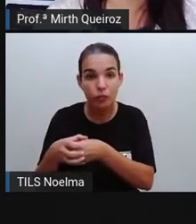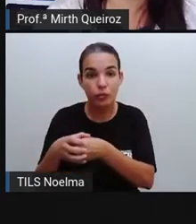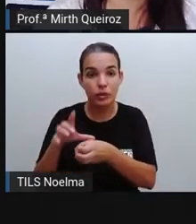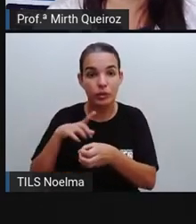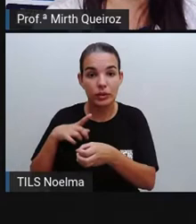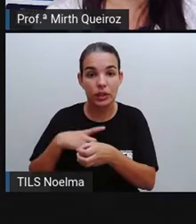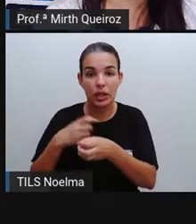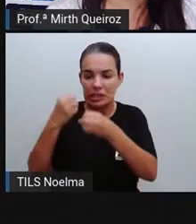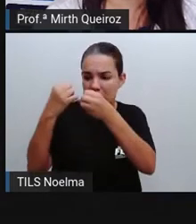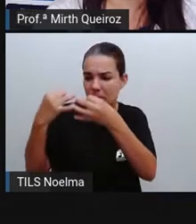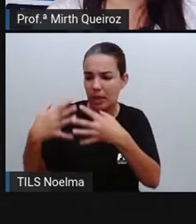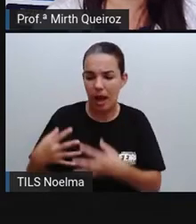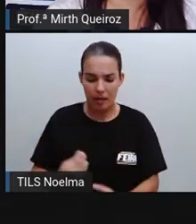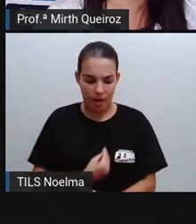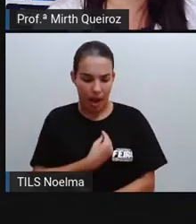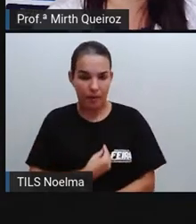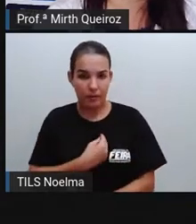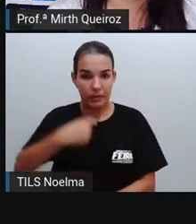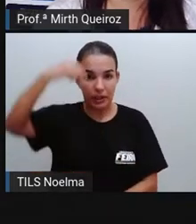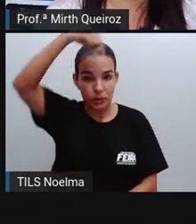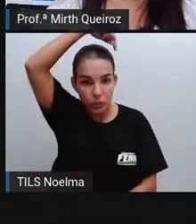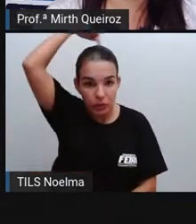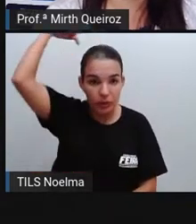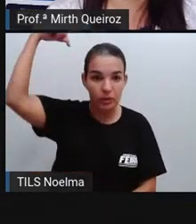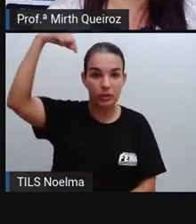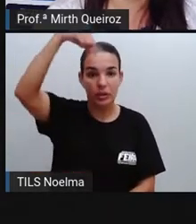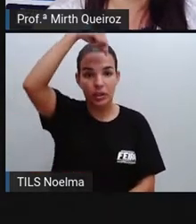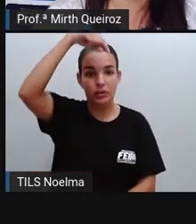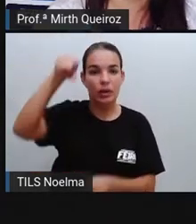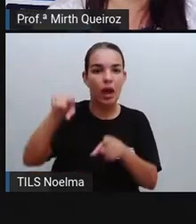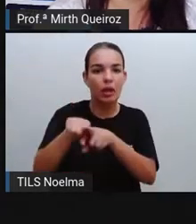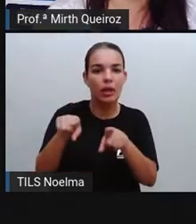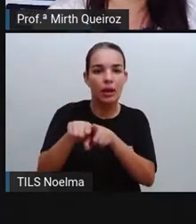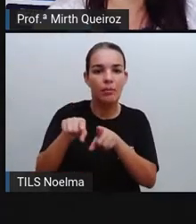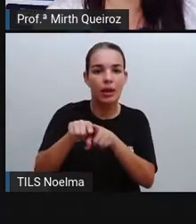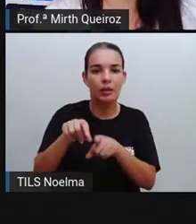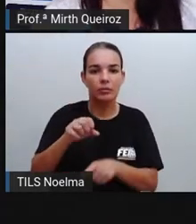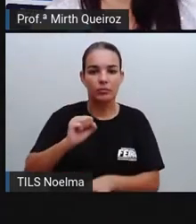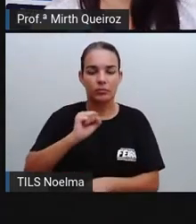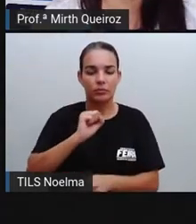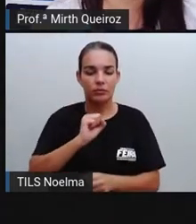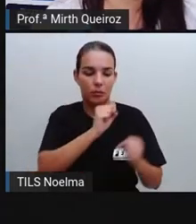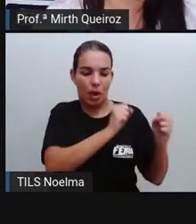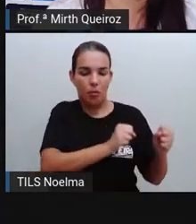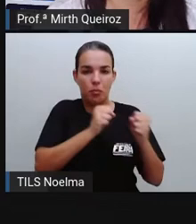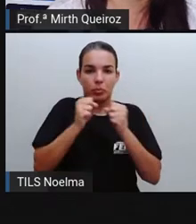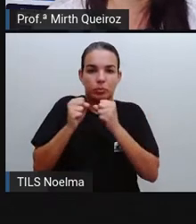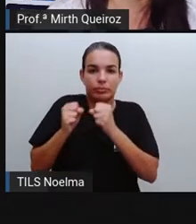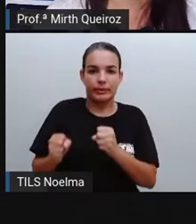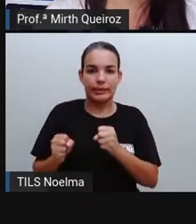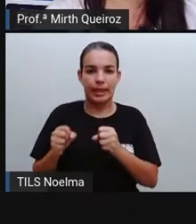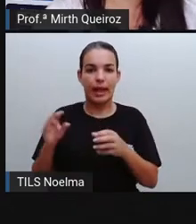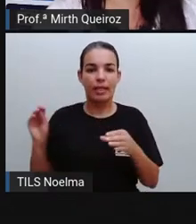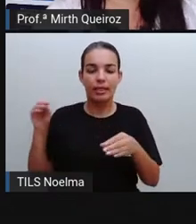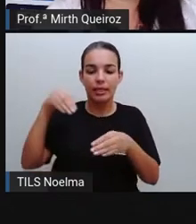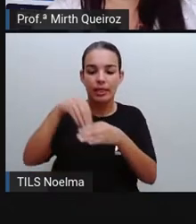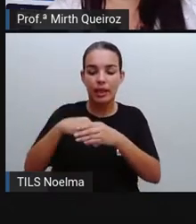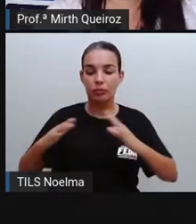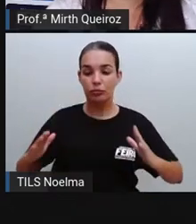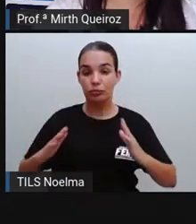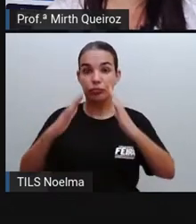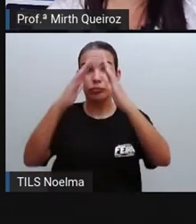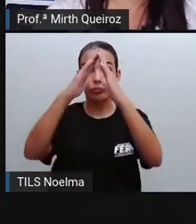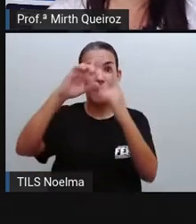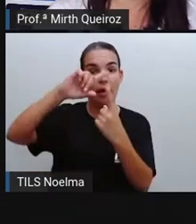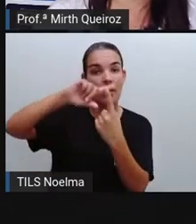santos e dos mártires e eram lidas nos refeitórios dos conventos. Com o tempo,